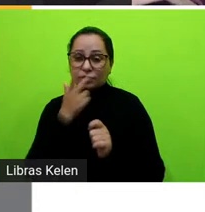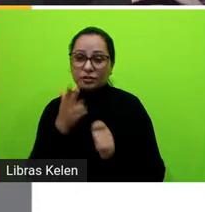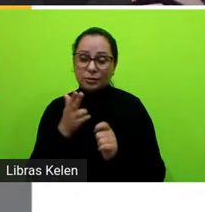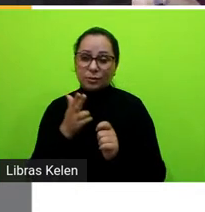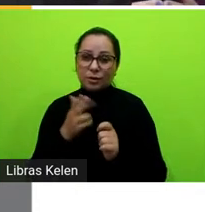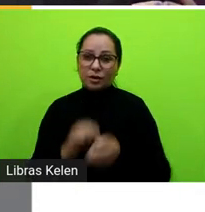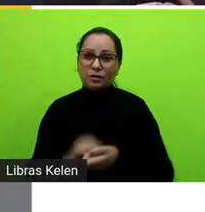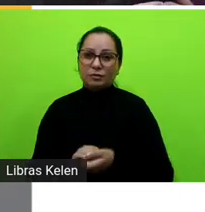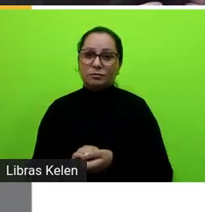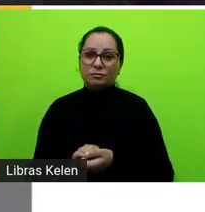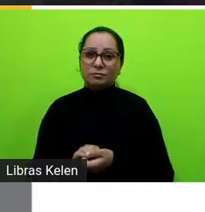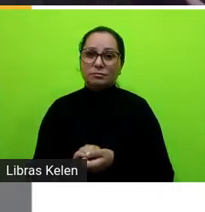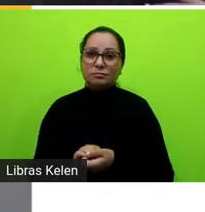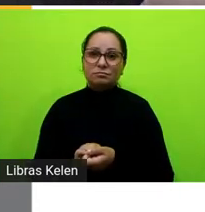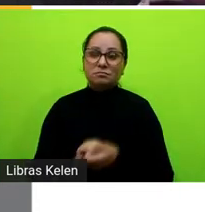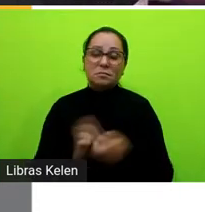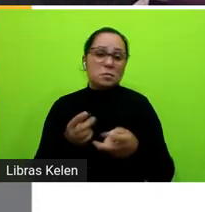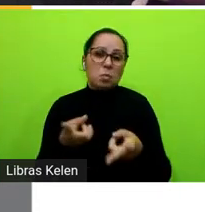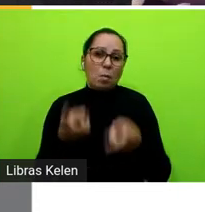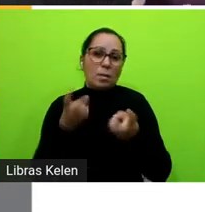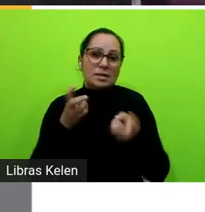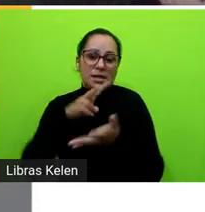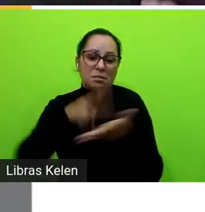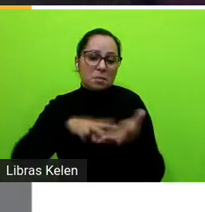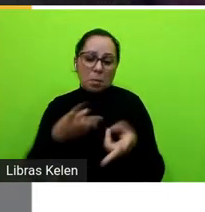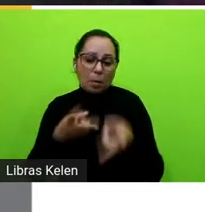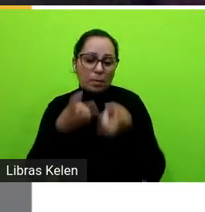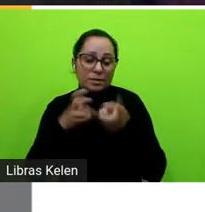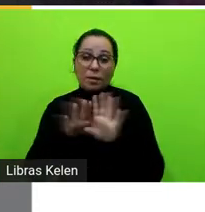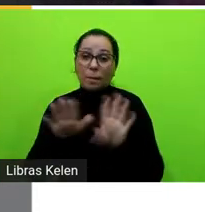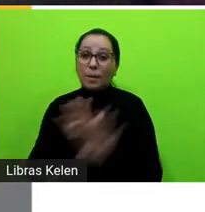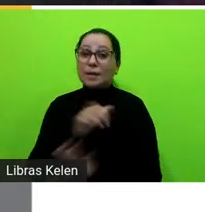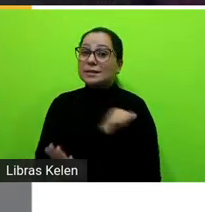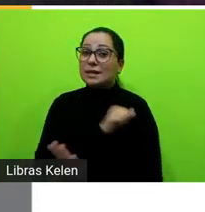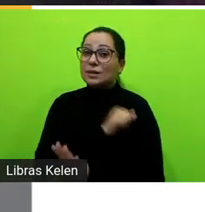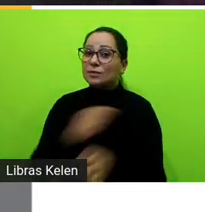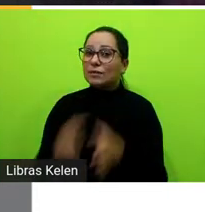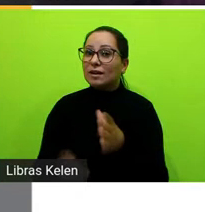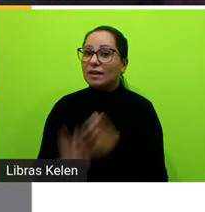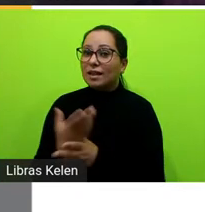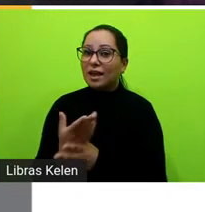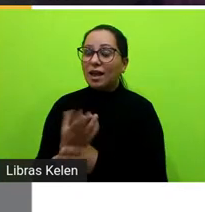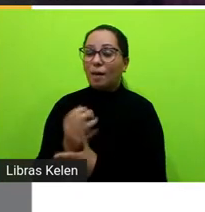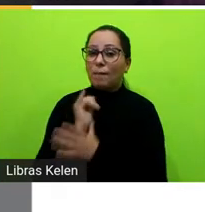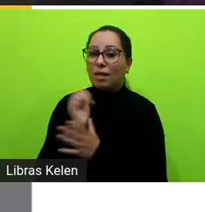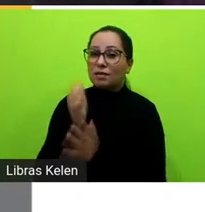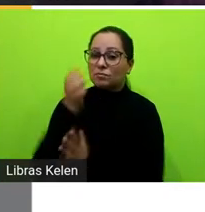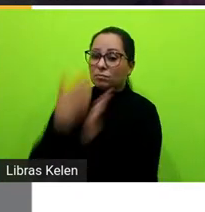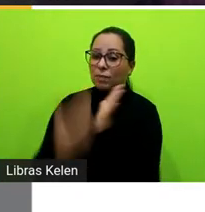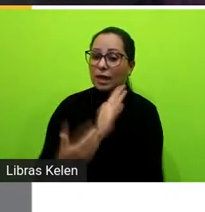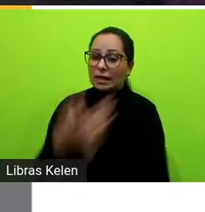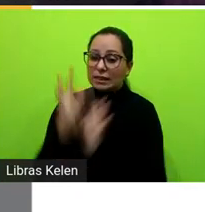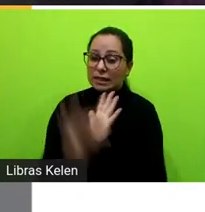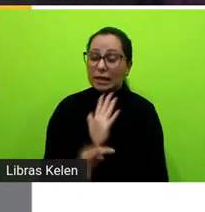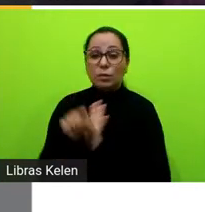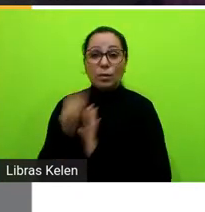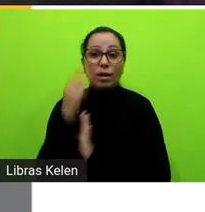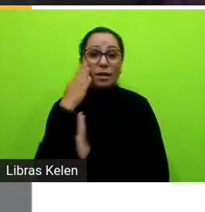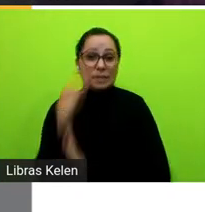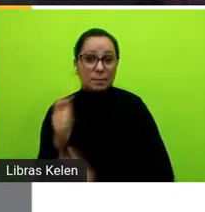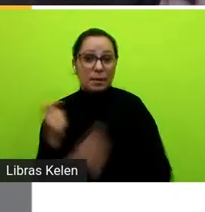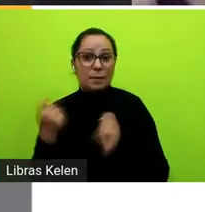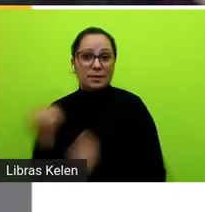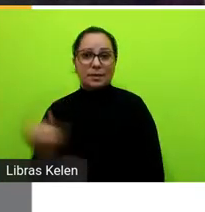possa passar despercebido mas se o meu aluno for produzir uma narrativa também é importante ele saber disso